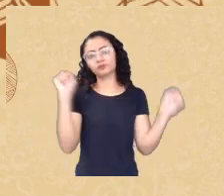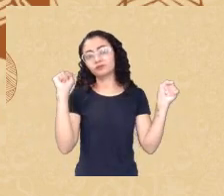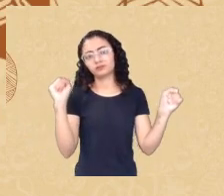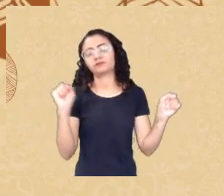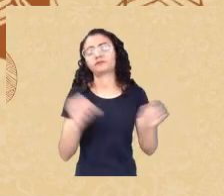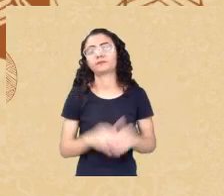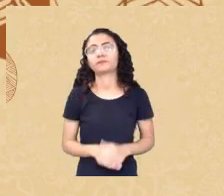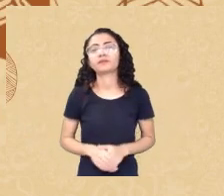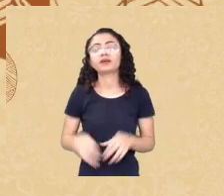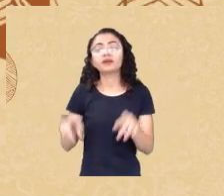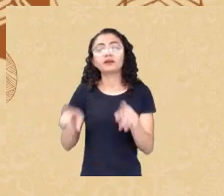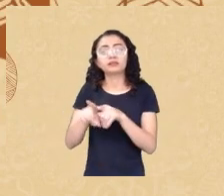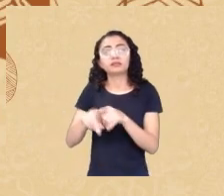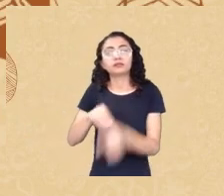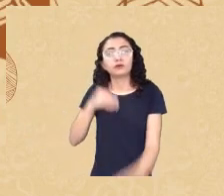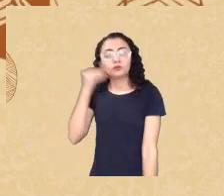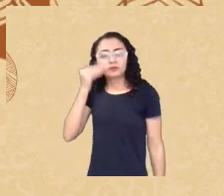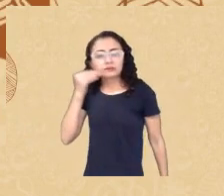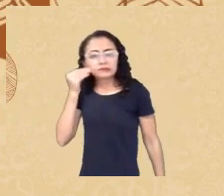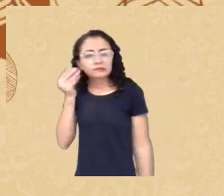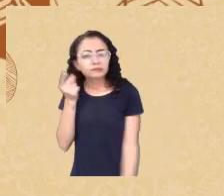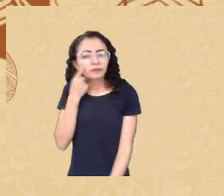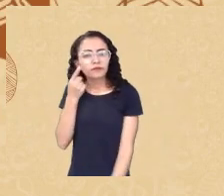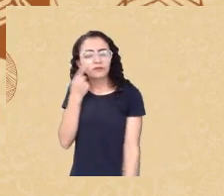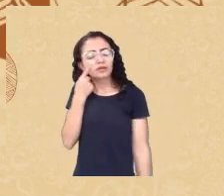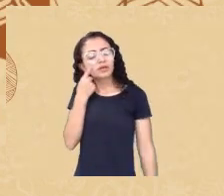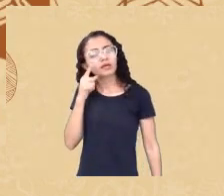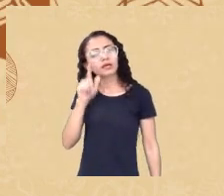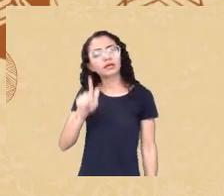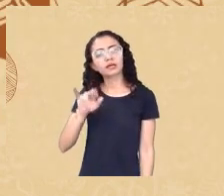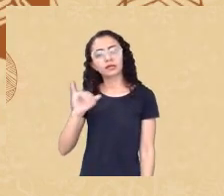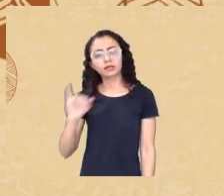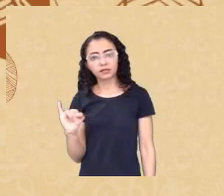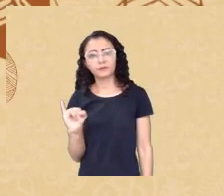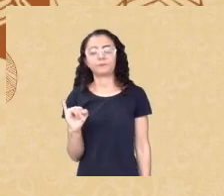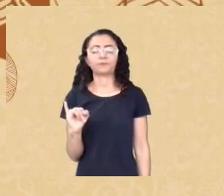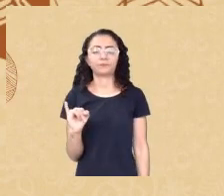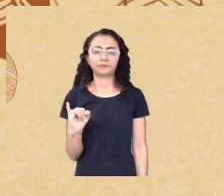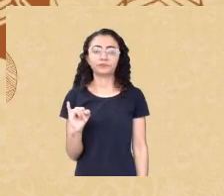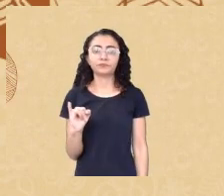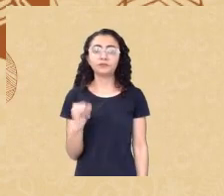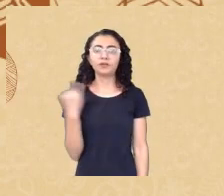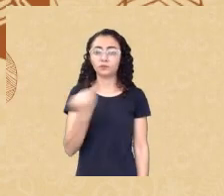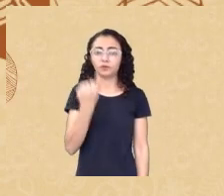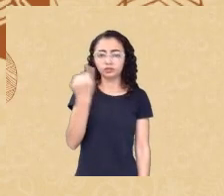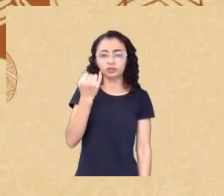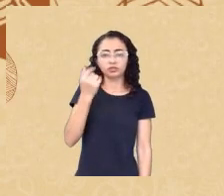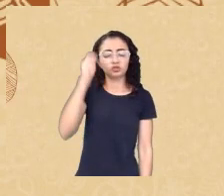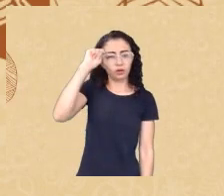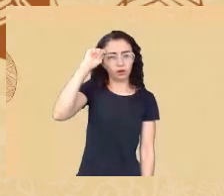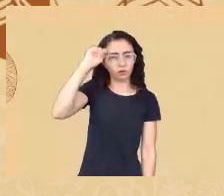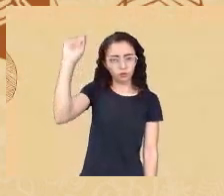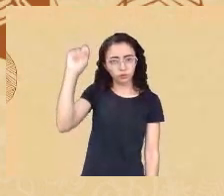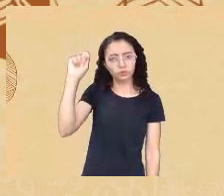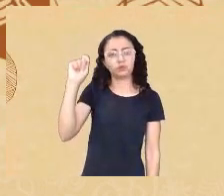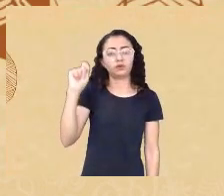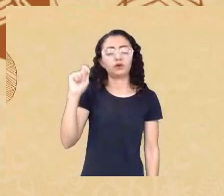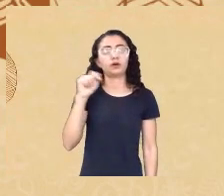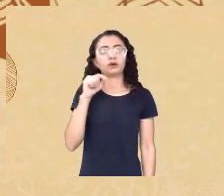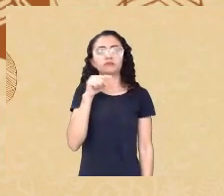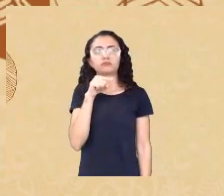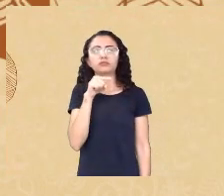eu acho que é importante voltar um pouco na própria fala do Binet ele mesmo não considerava que o teste de QI media